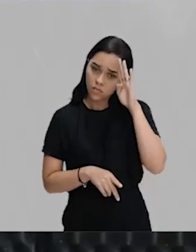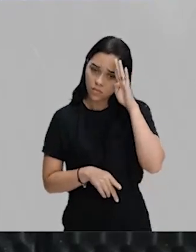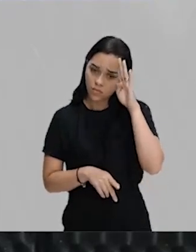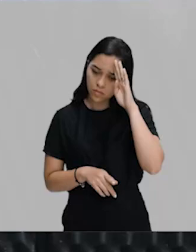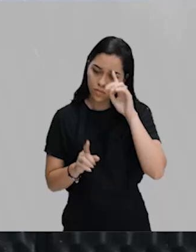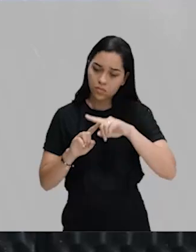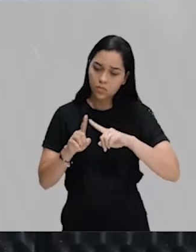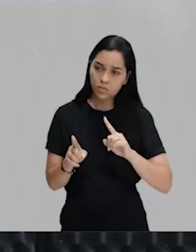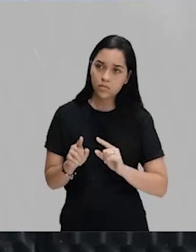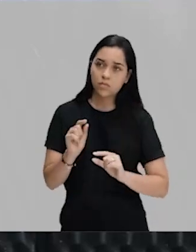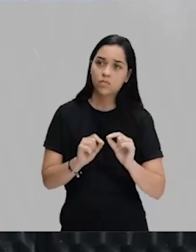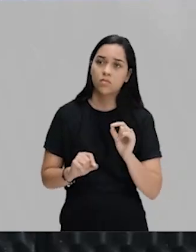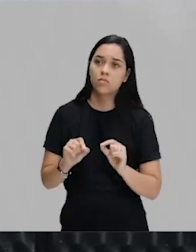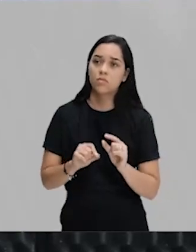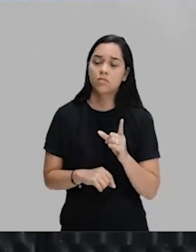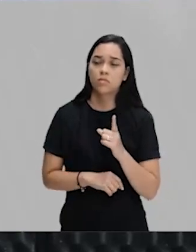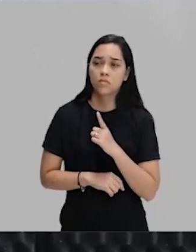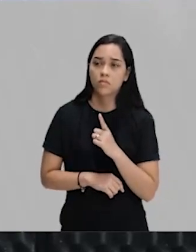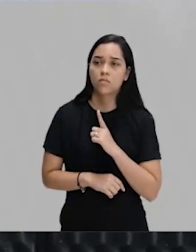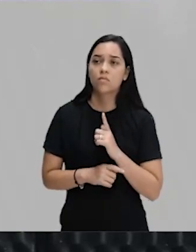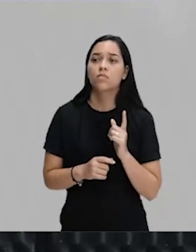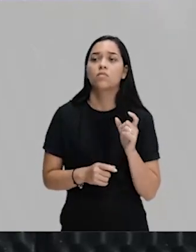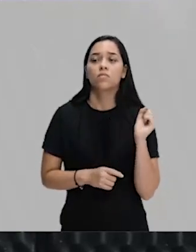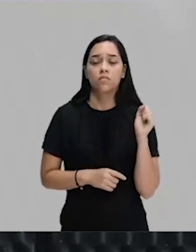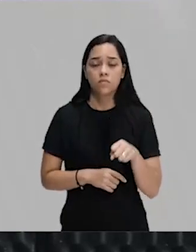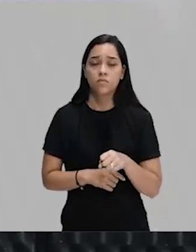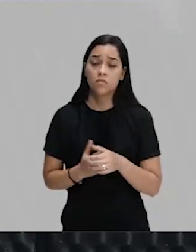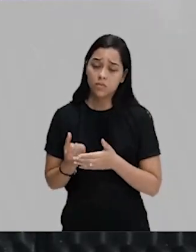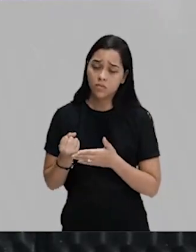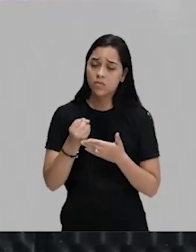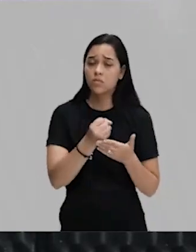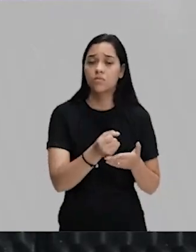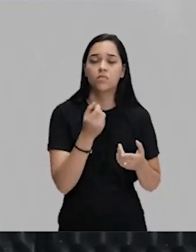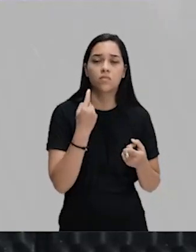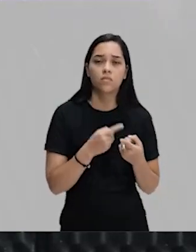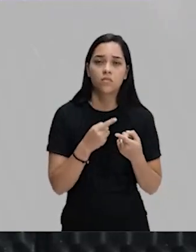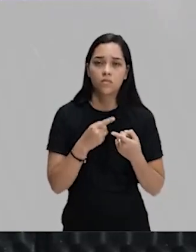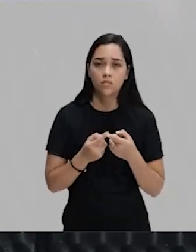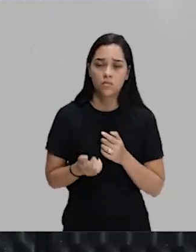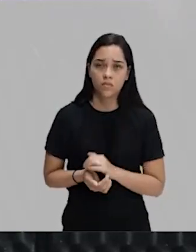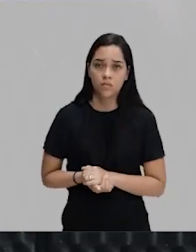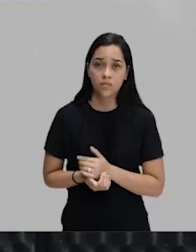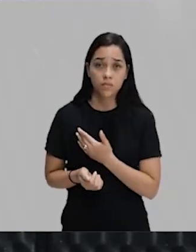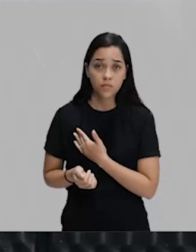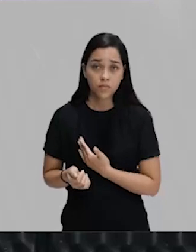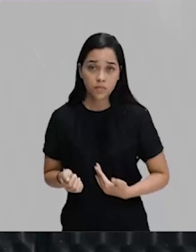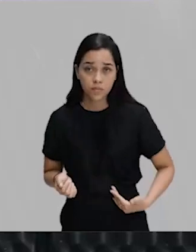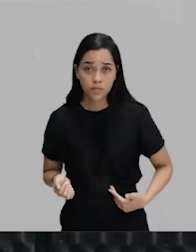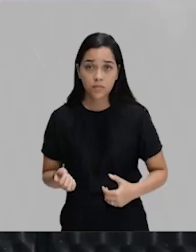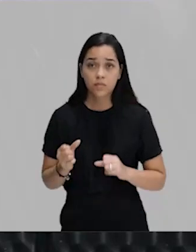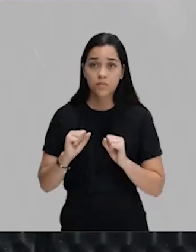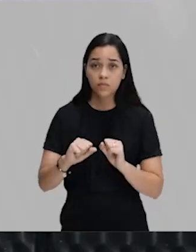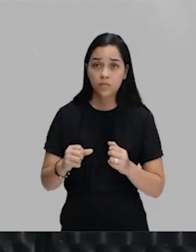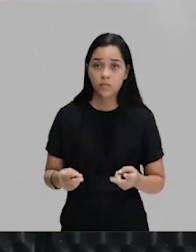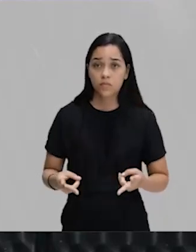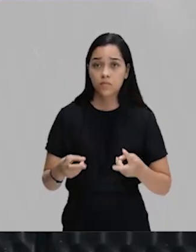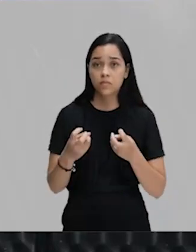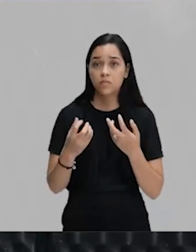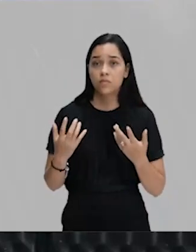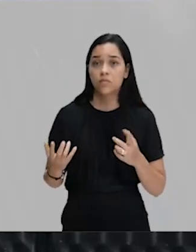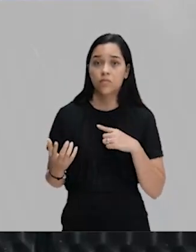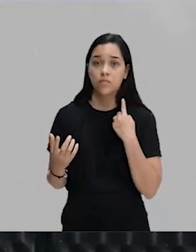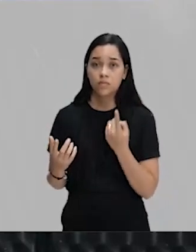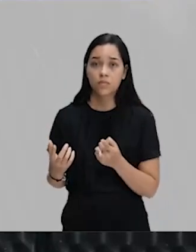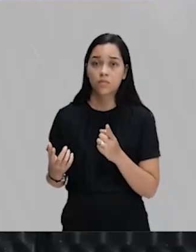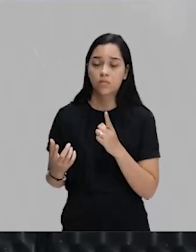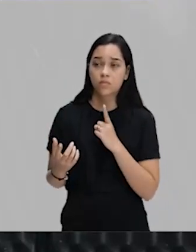Mas ela foi uma questão que ela teve a sua contribuição. Por quê? Porque o Estado observe que nós